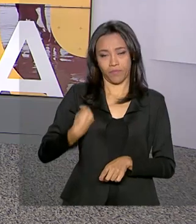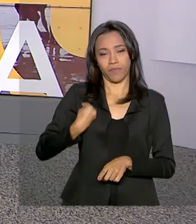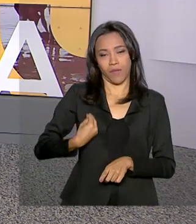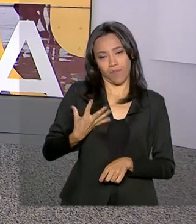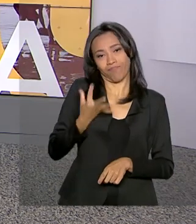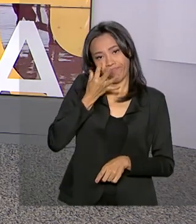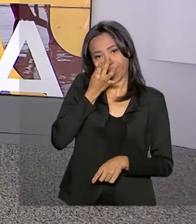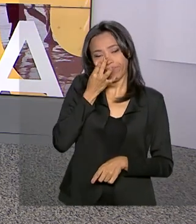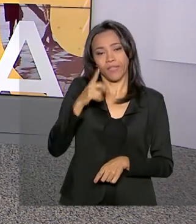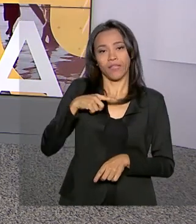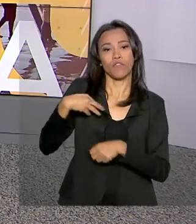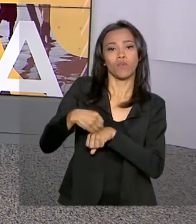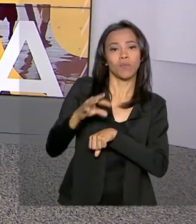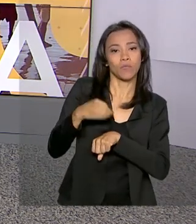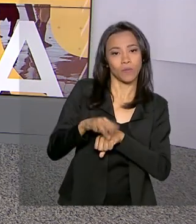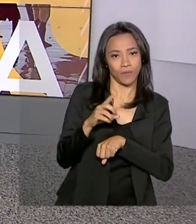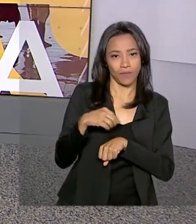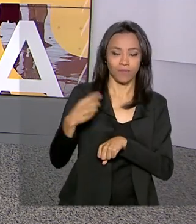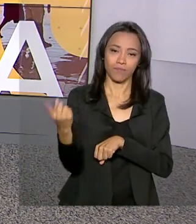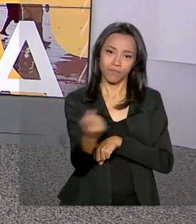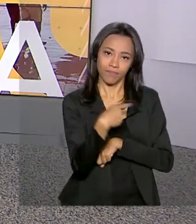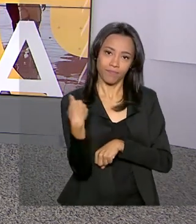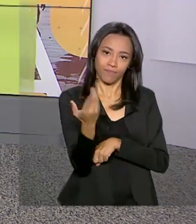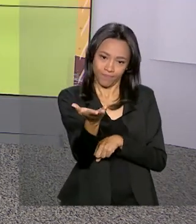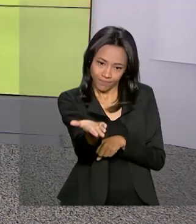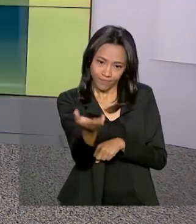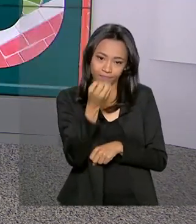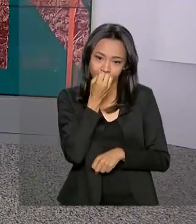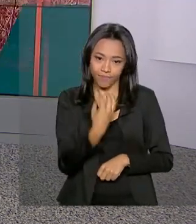pernambucana e tem as informações pra gente. Bom dia, Luana.